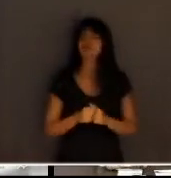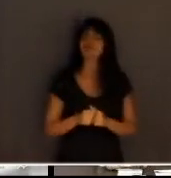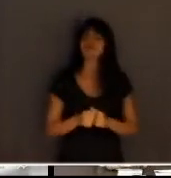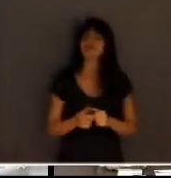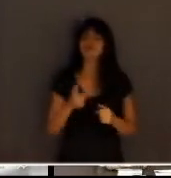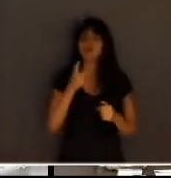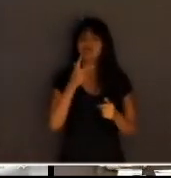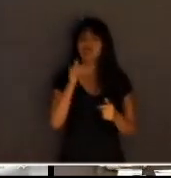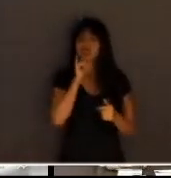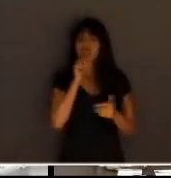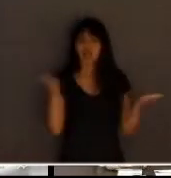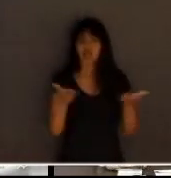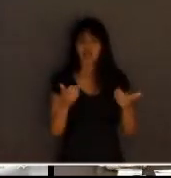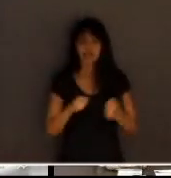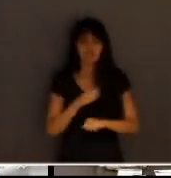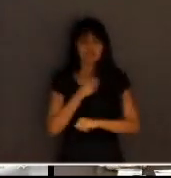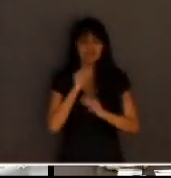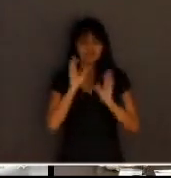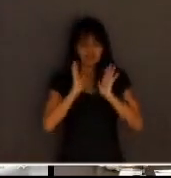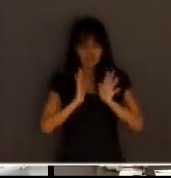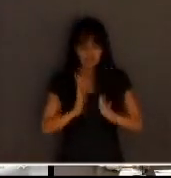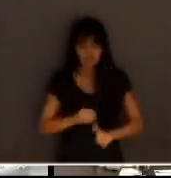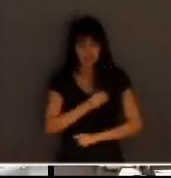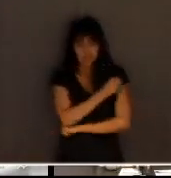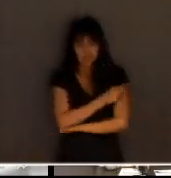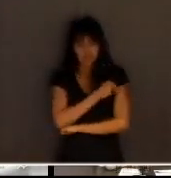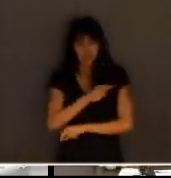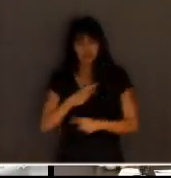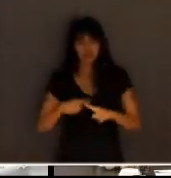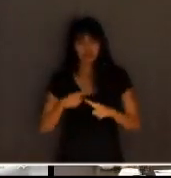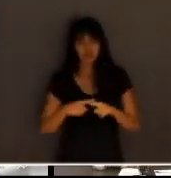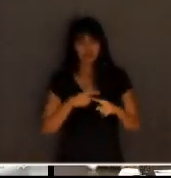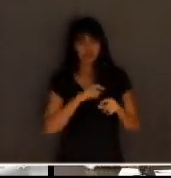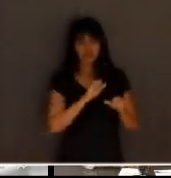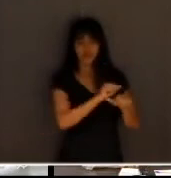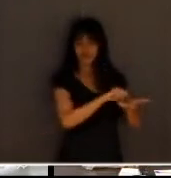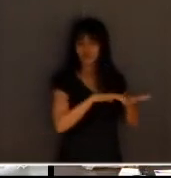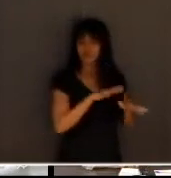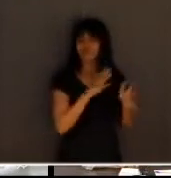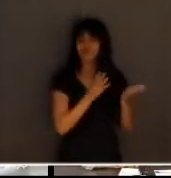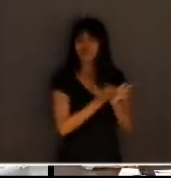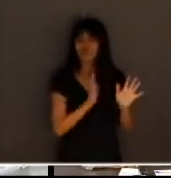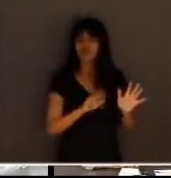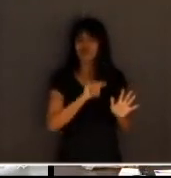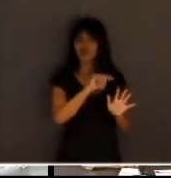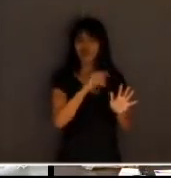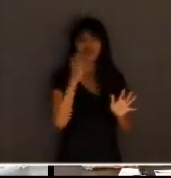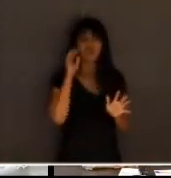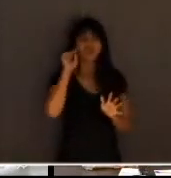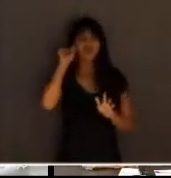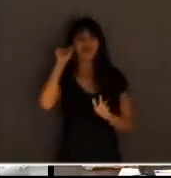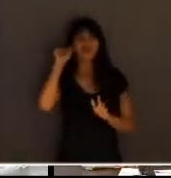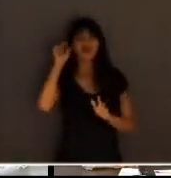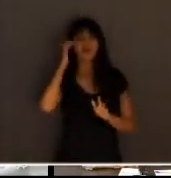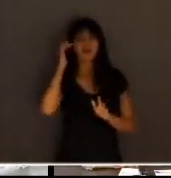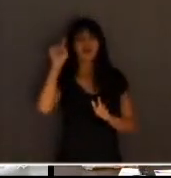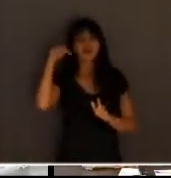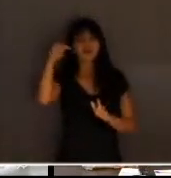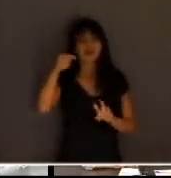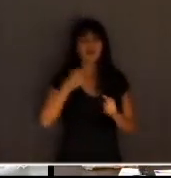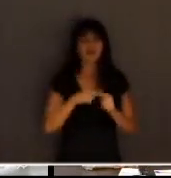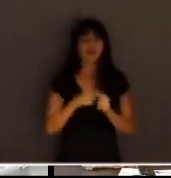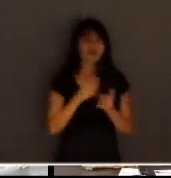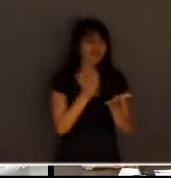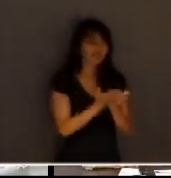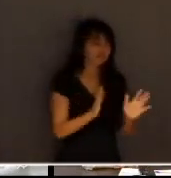que higienizar isso. Esse júri vai acabar depois de amanhã. Por quê? Porque estamos fazendo votação. Não faz sentido. Então, sugeriria ao juiz que separasse dois